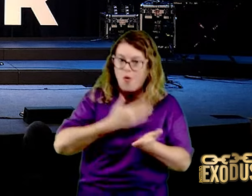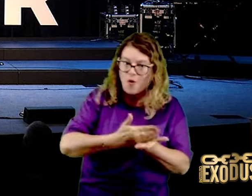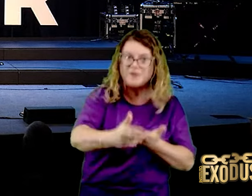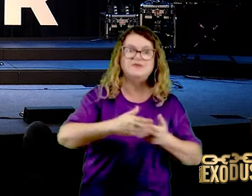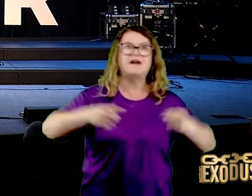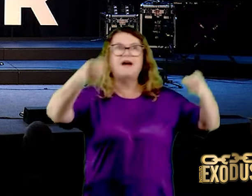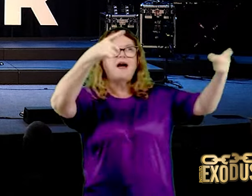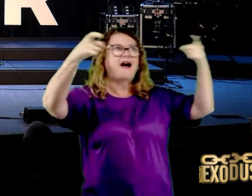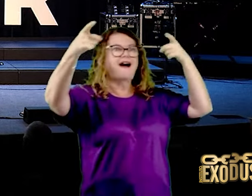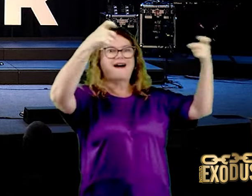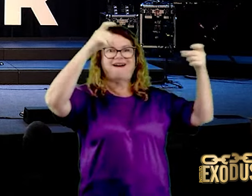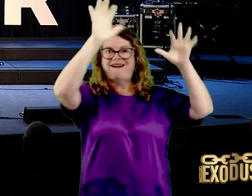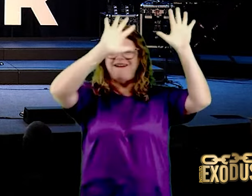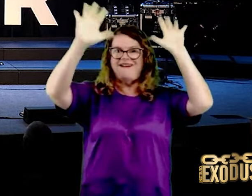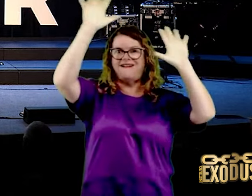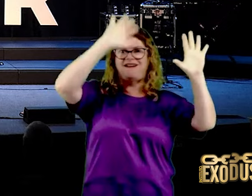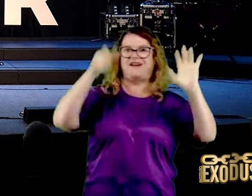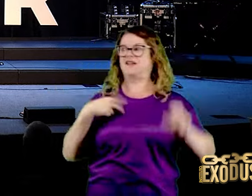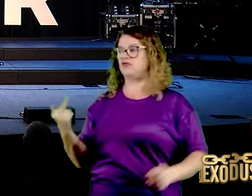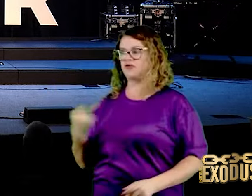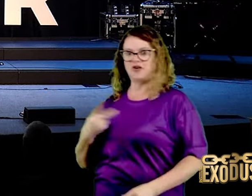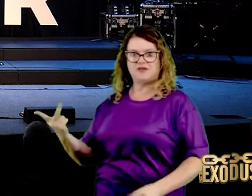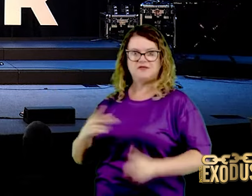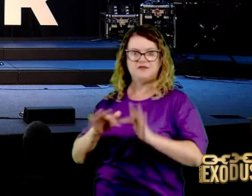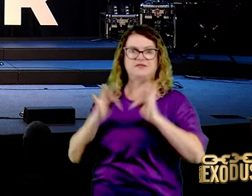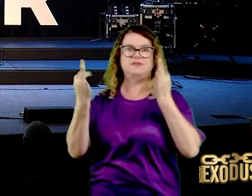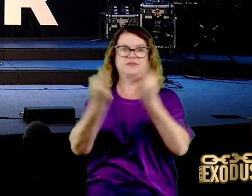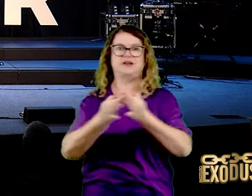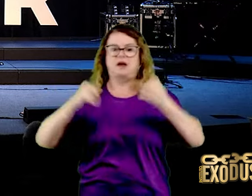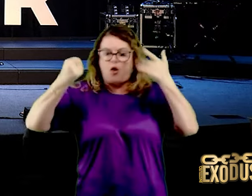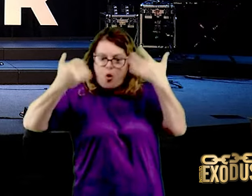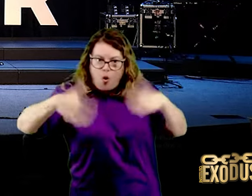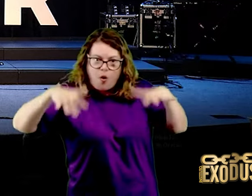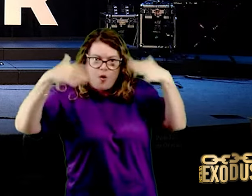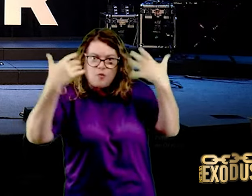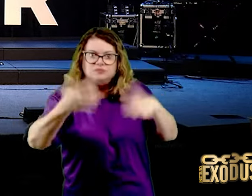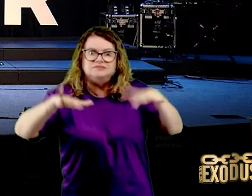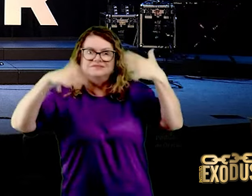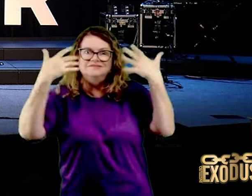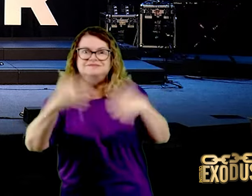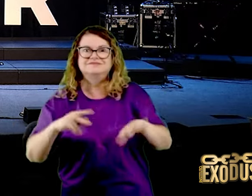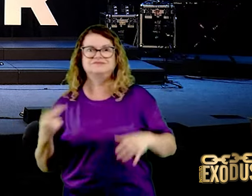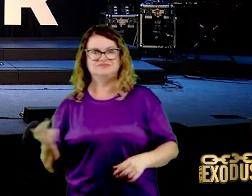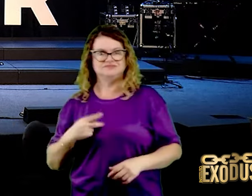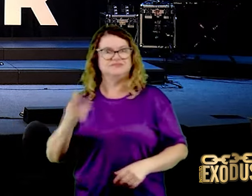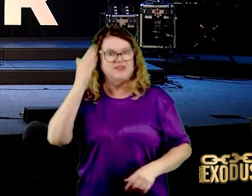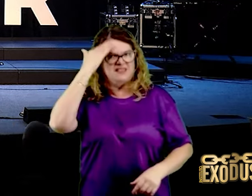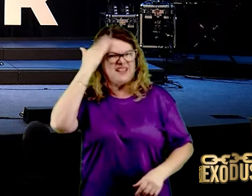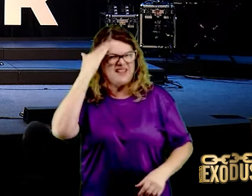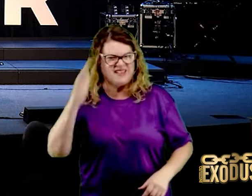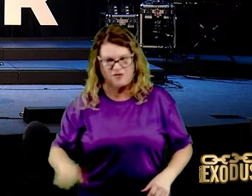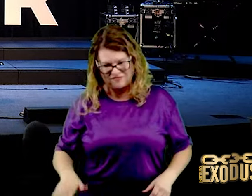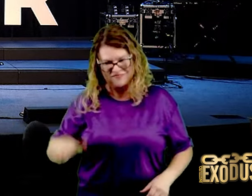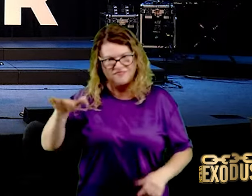A gente vem de uma família de ocultismo, da feitiçaria, está entendendo de onde que a gente veio?